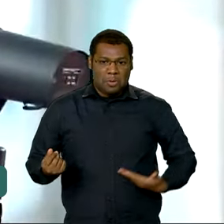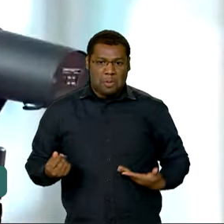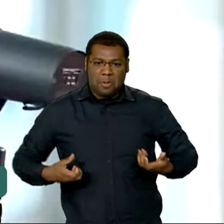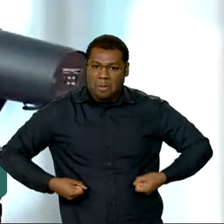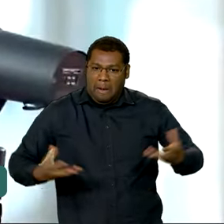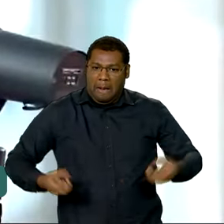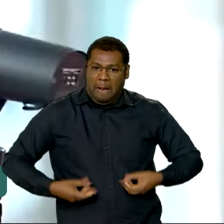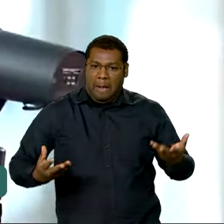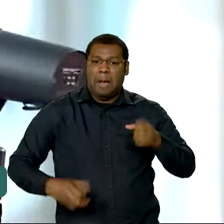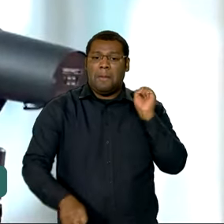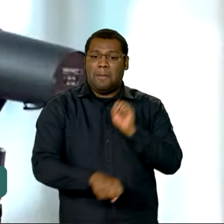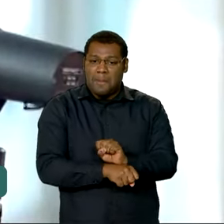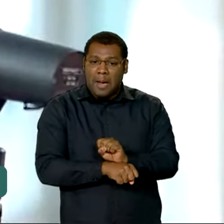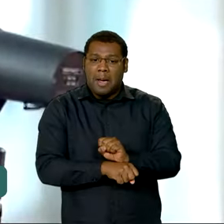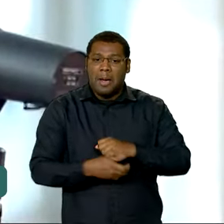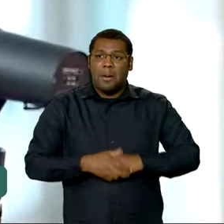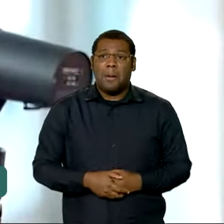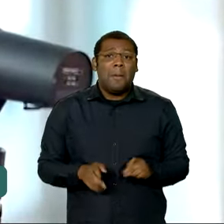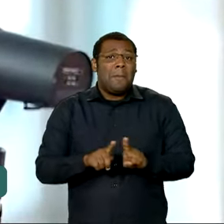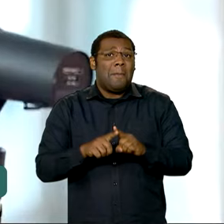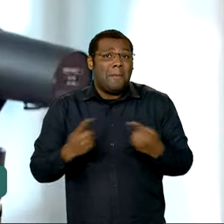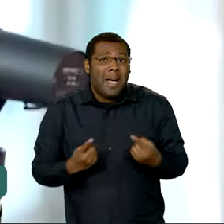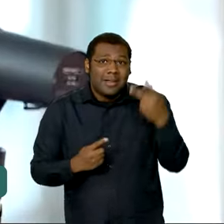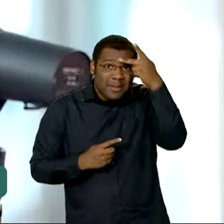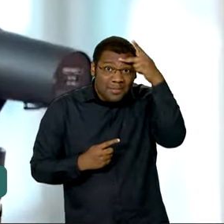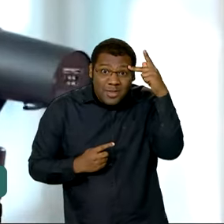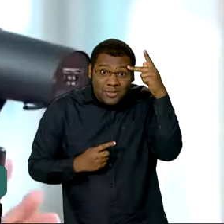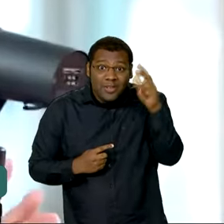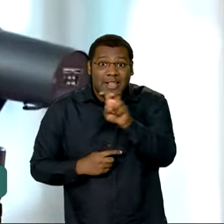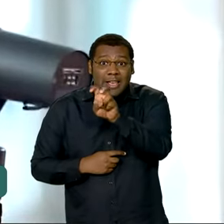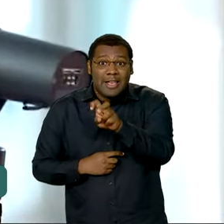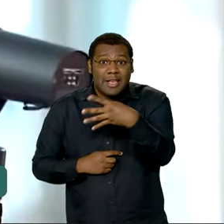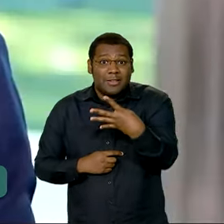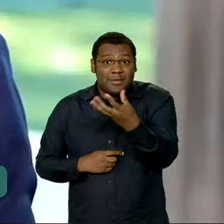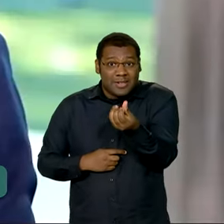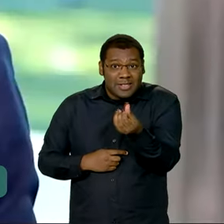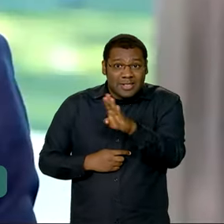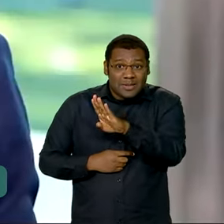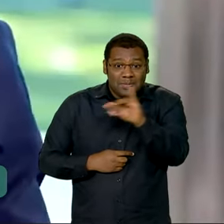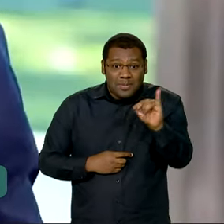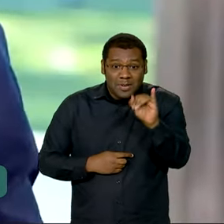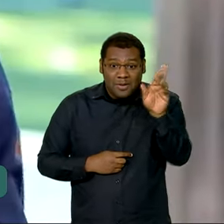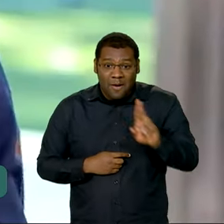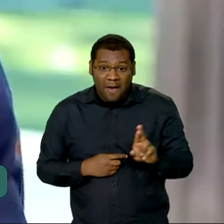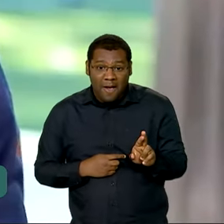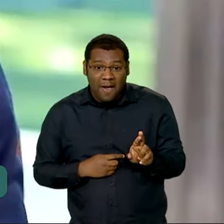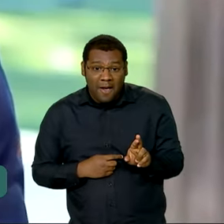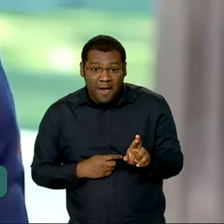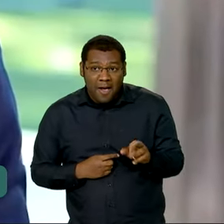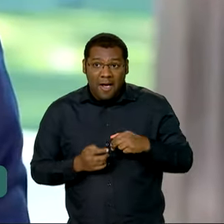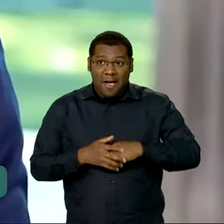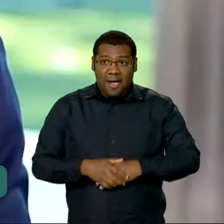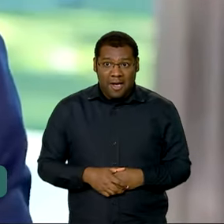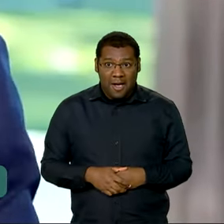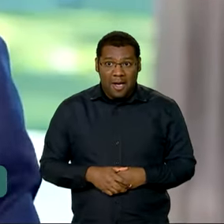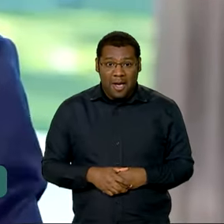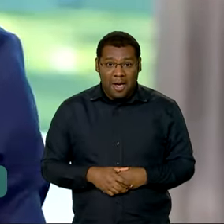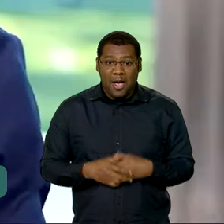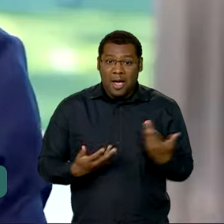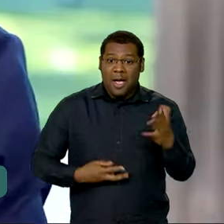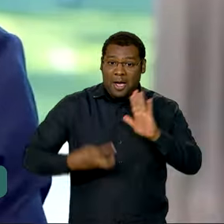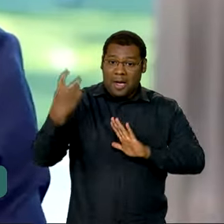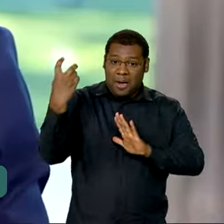as pessoas que têm 546 bilhões de reais de isenção, desoneração de folha de pagamento,